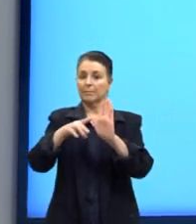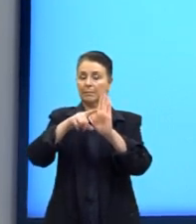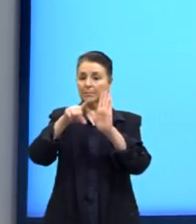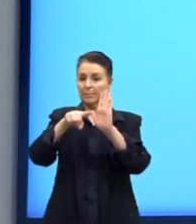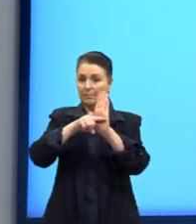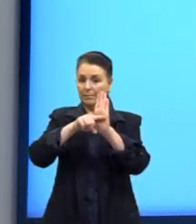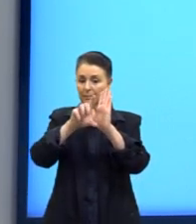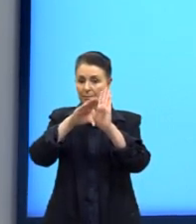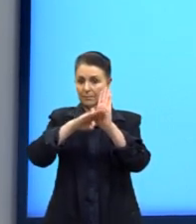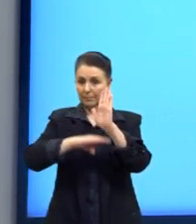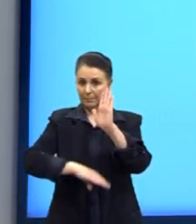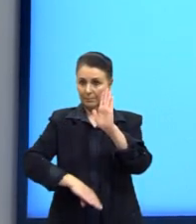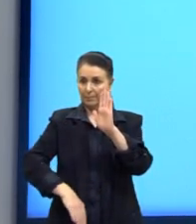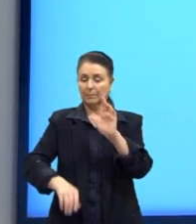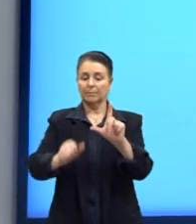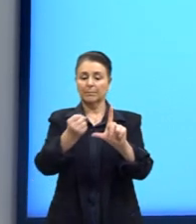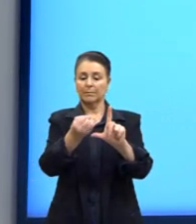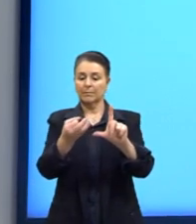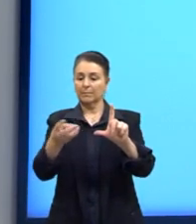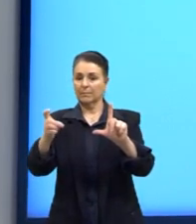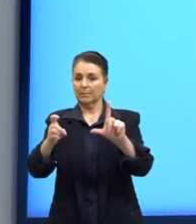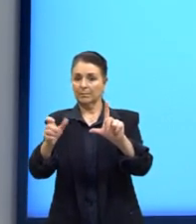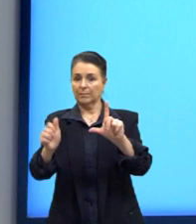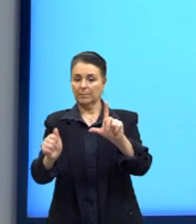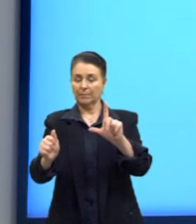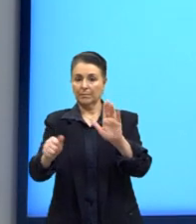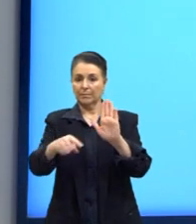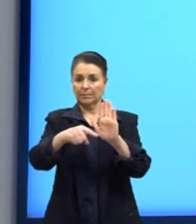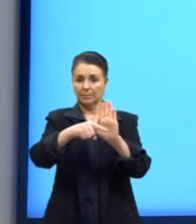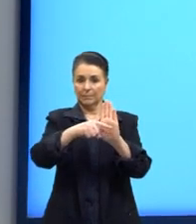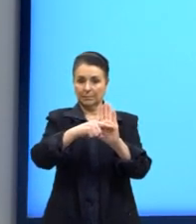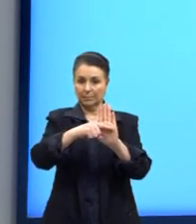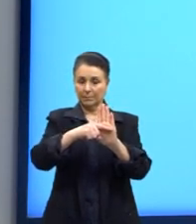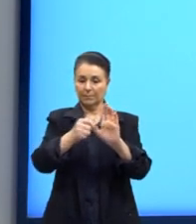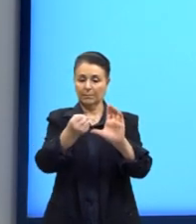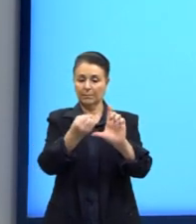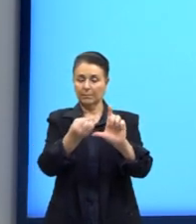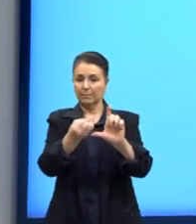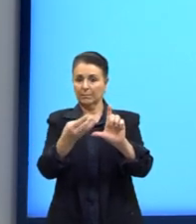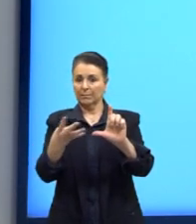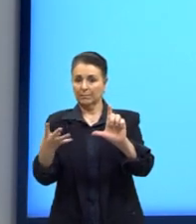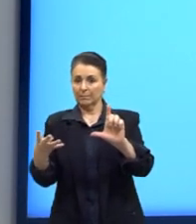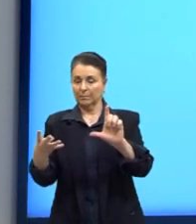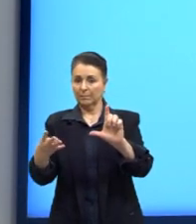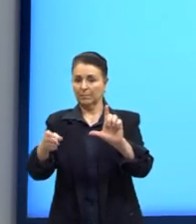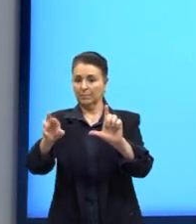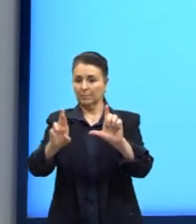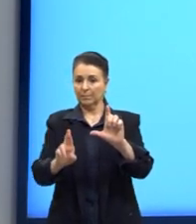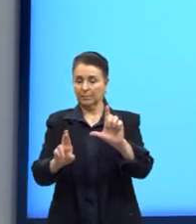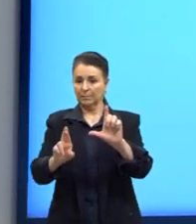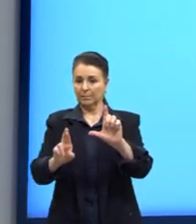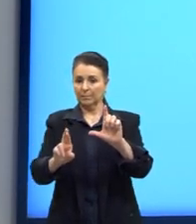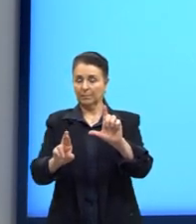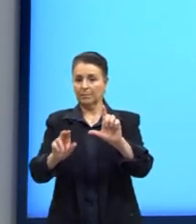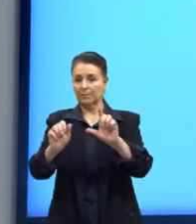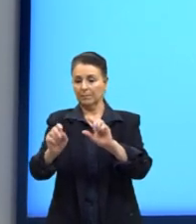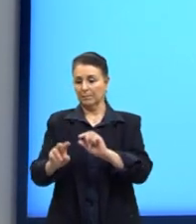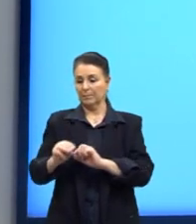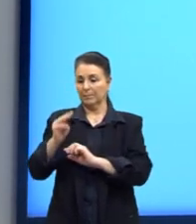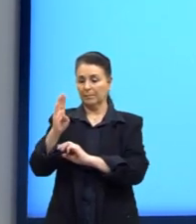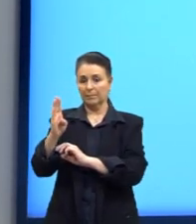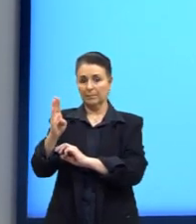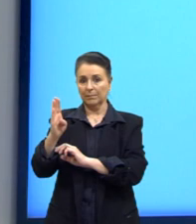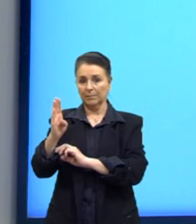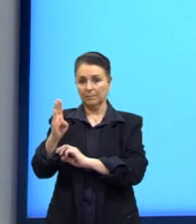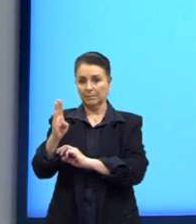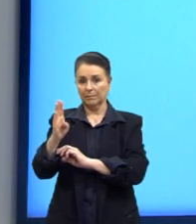Então, nós teríamos o log de a menos o log de r elevado a b. Ainda tem uma